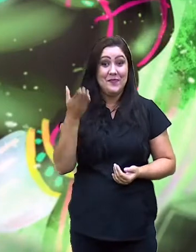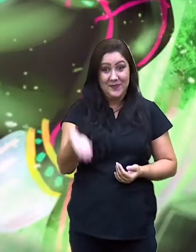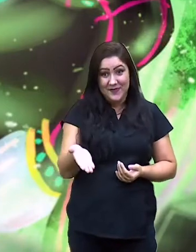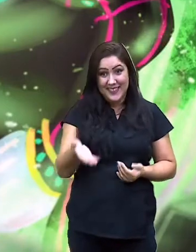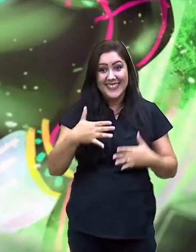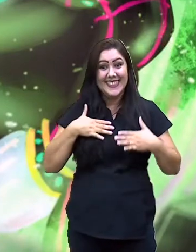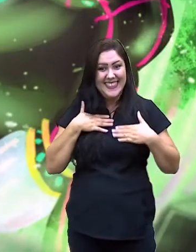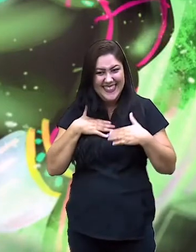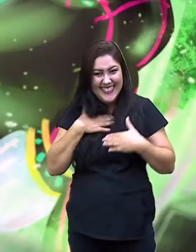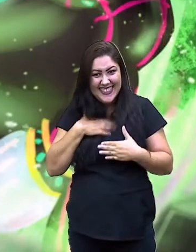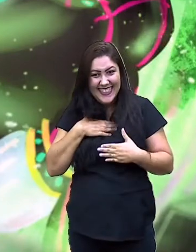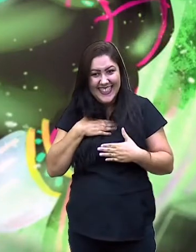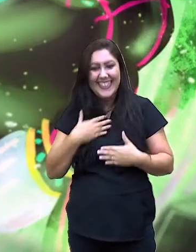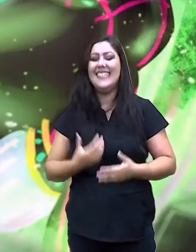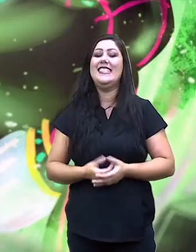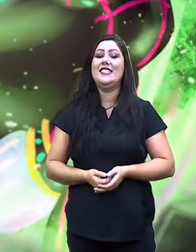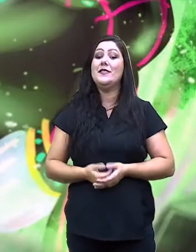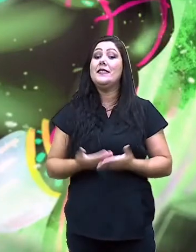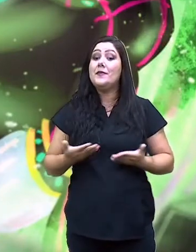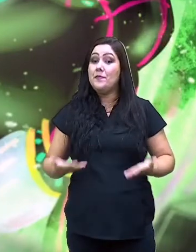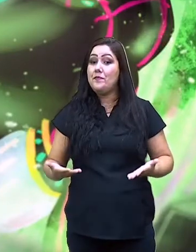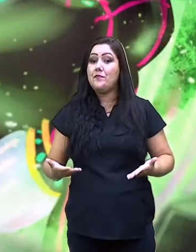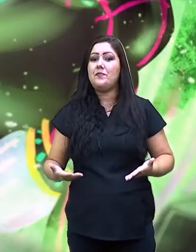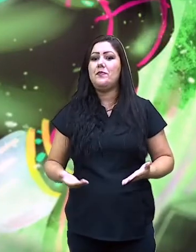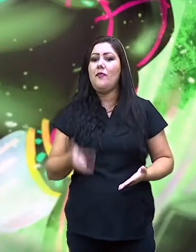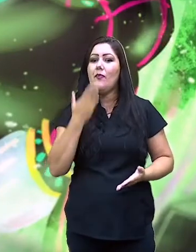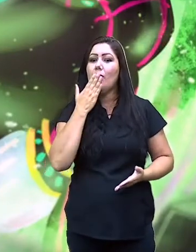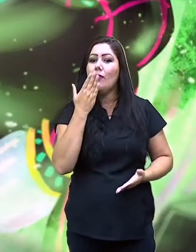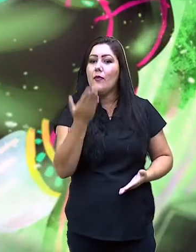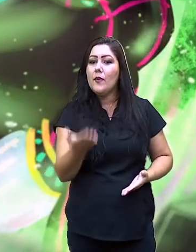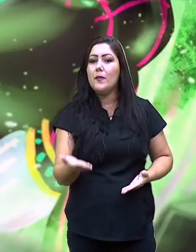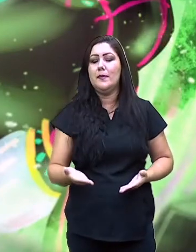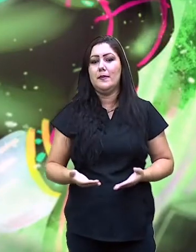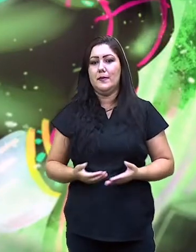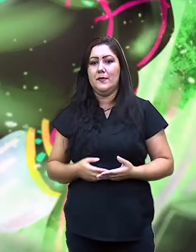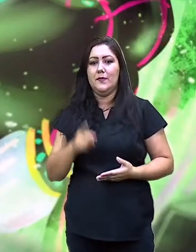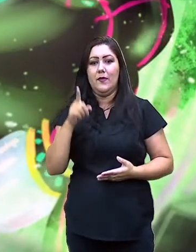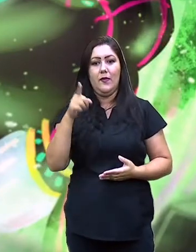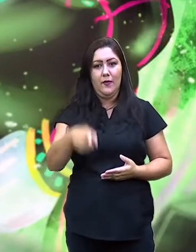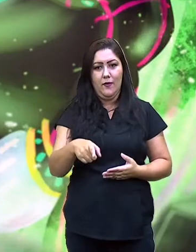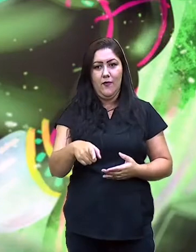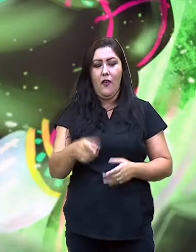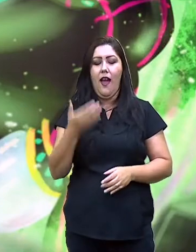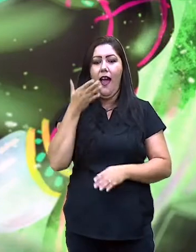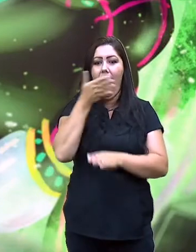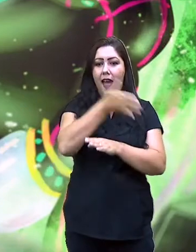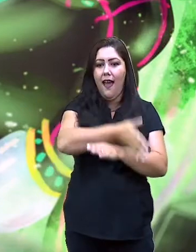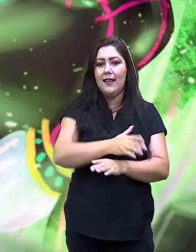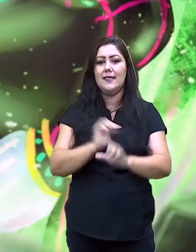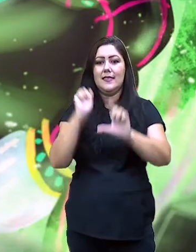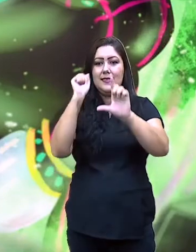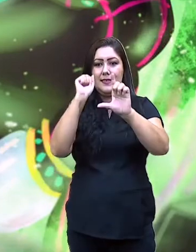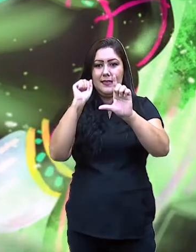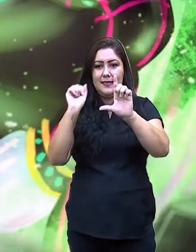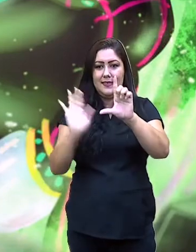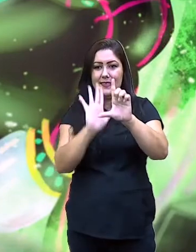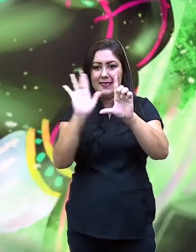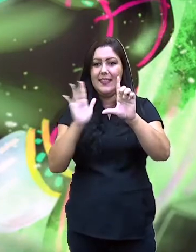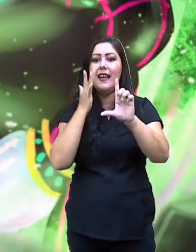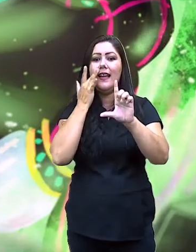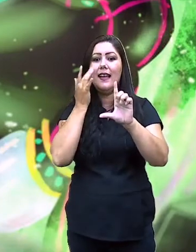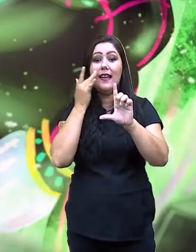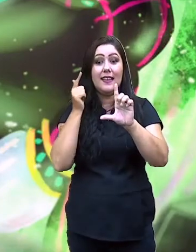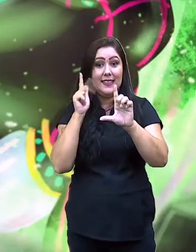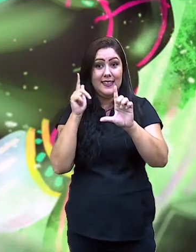eu quero te pedir para você acessar as nossas atividades na plataforma SMEDGV